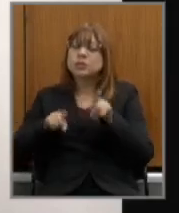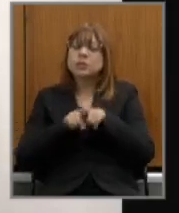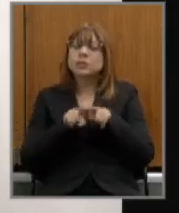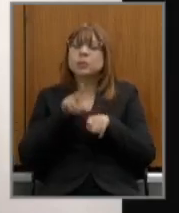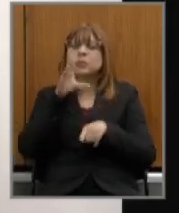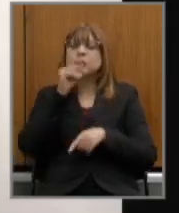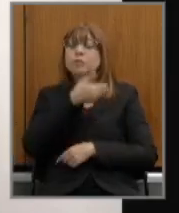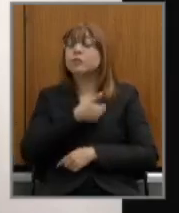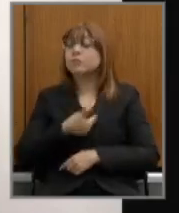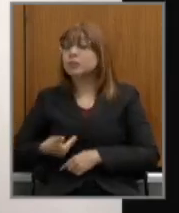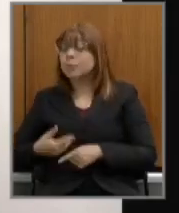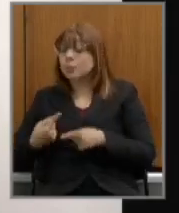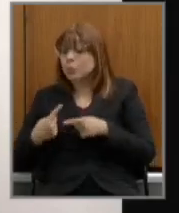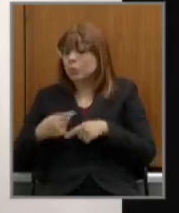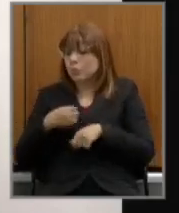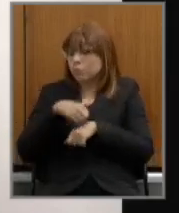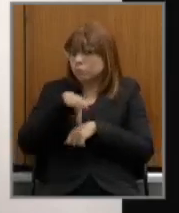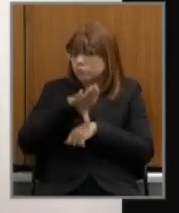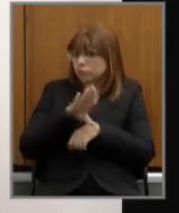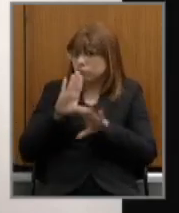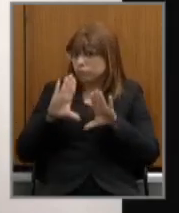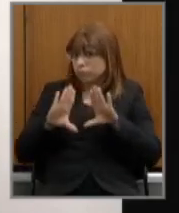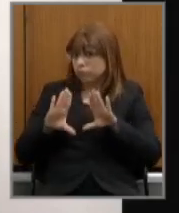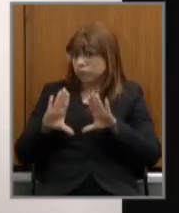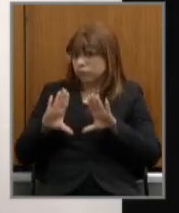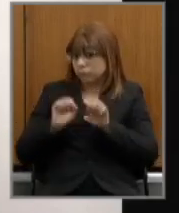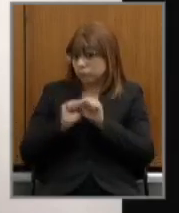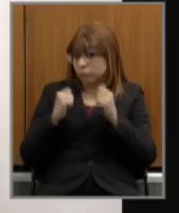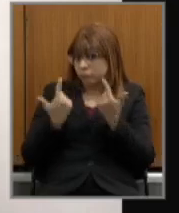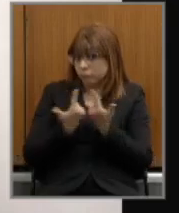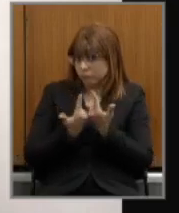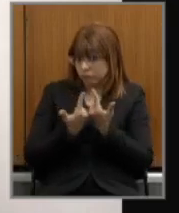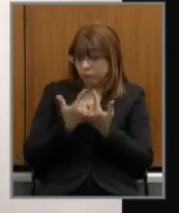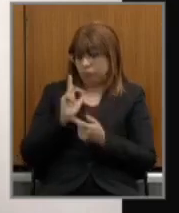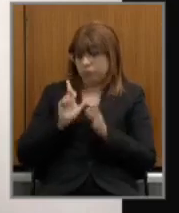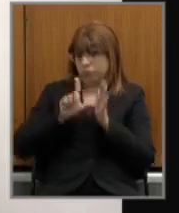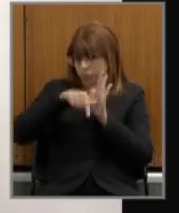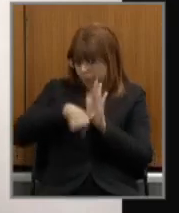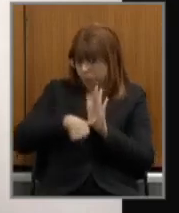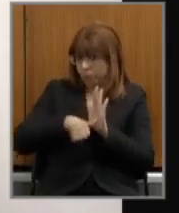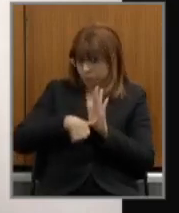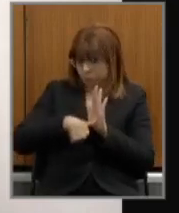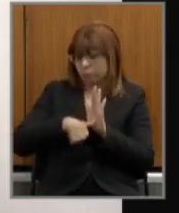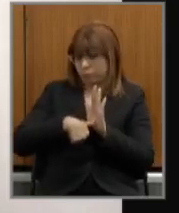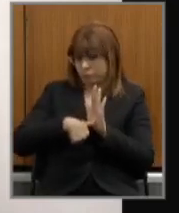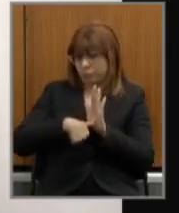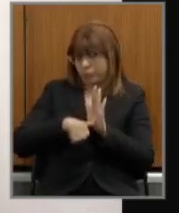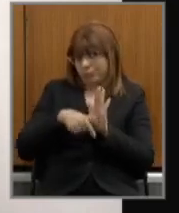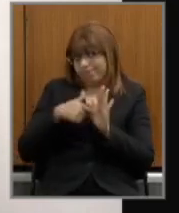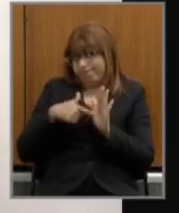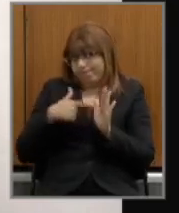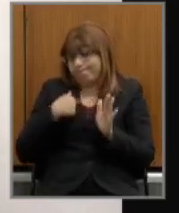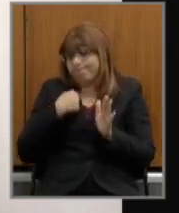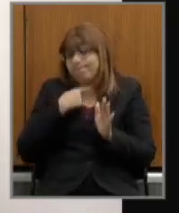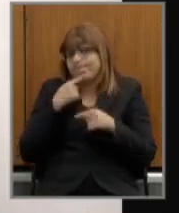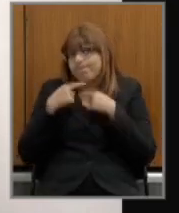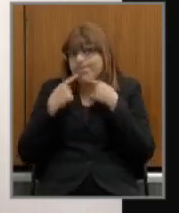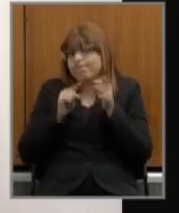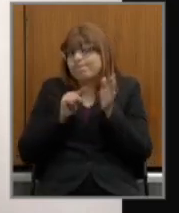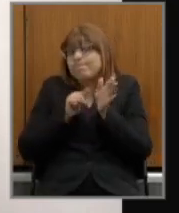já que o encaminhamento para a Assembleia demorou um período essa é uma pergunta mesmo